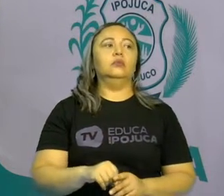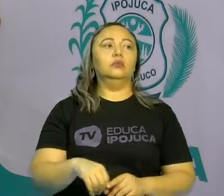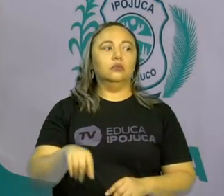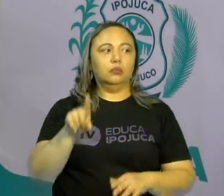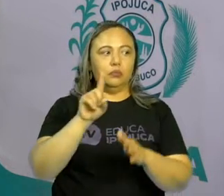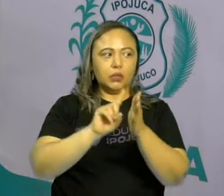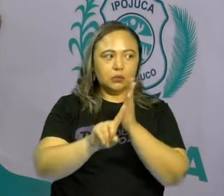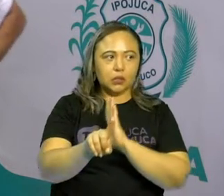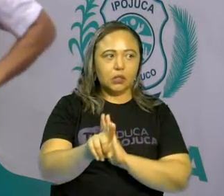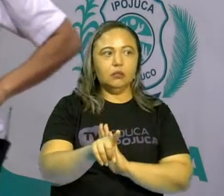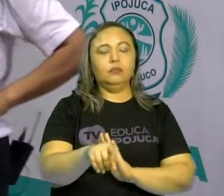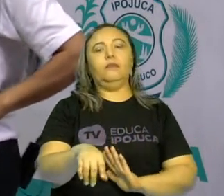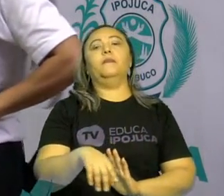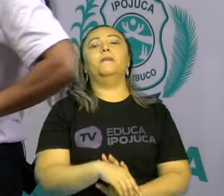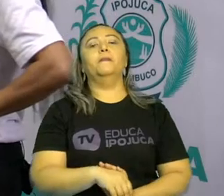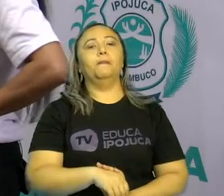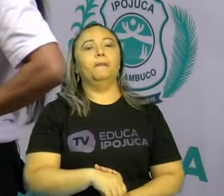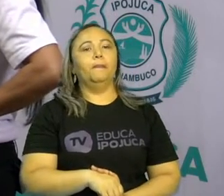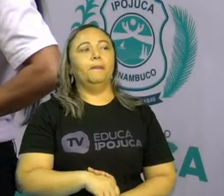Vamos lá pra mais um aprendizado?